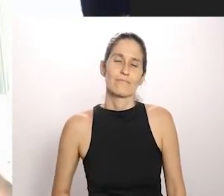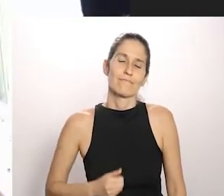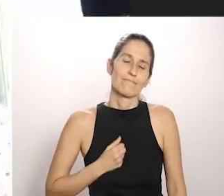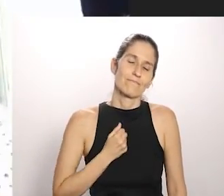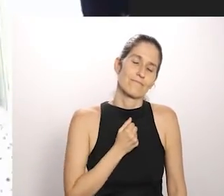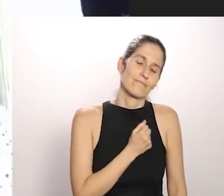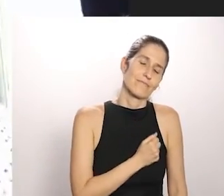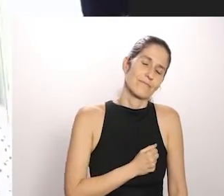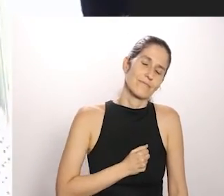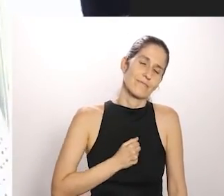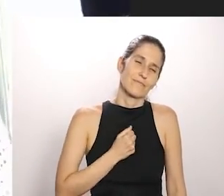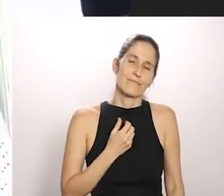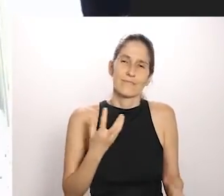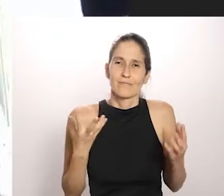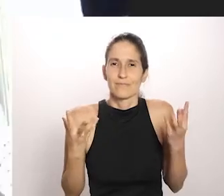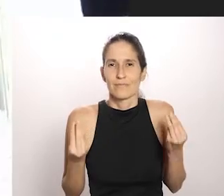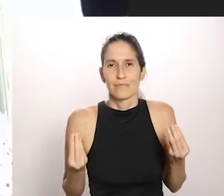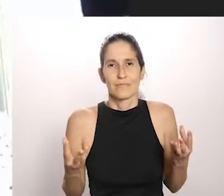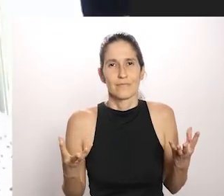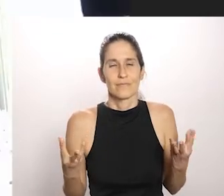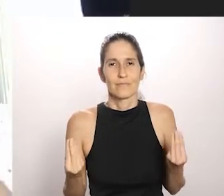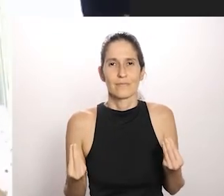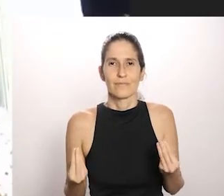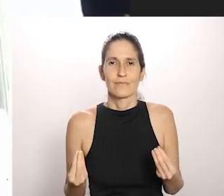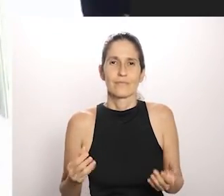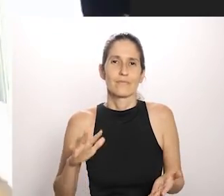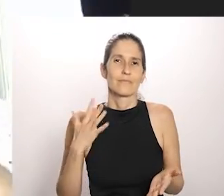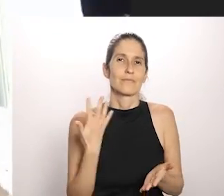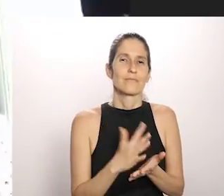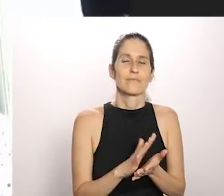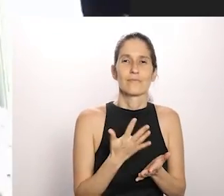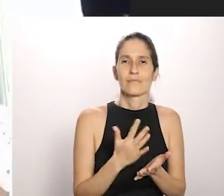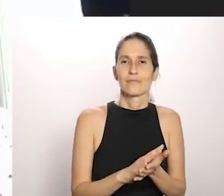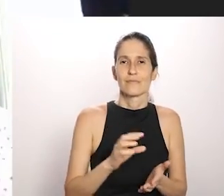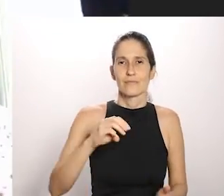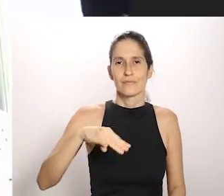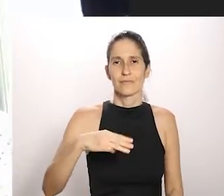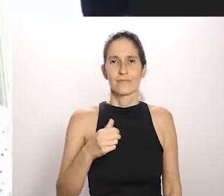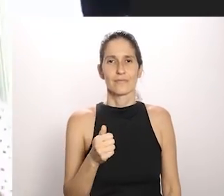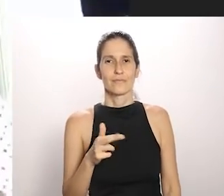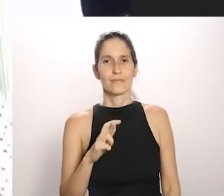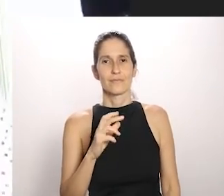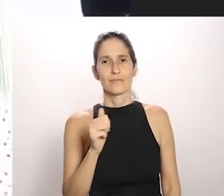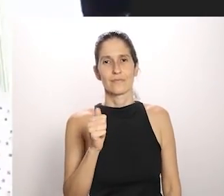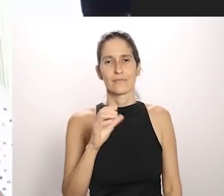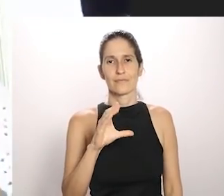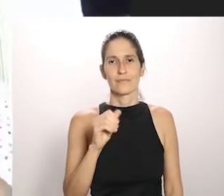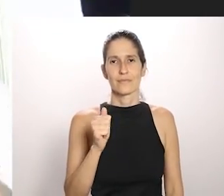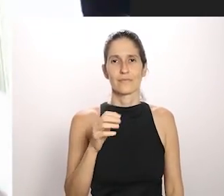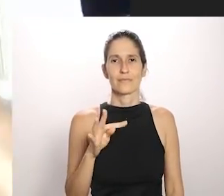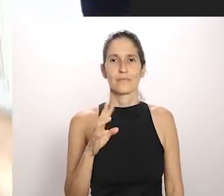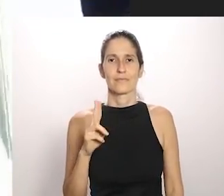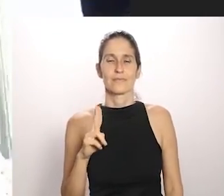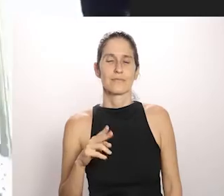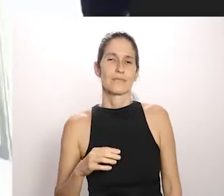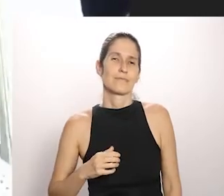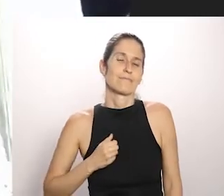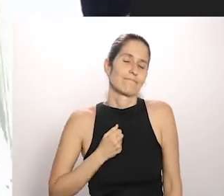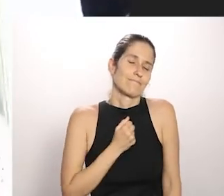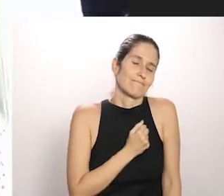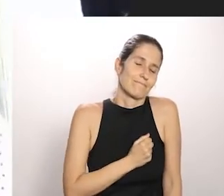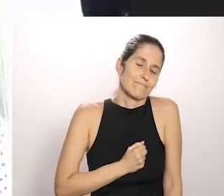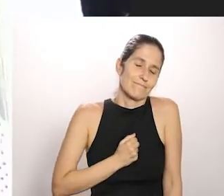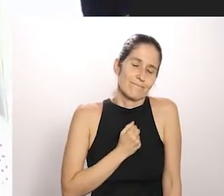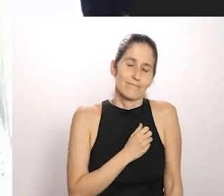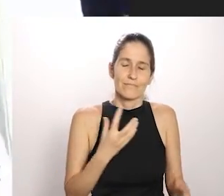Ô, que saudade da nada pra samba maracatu. Ô, que